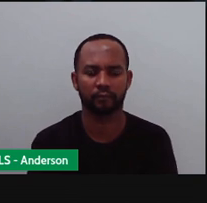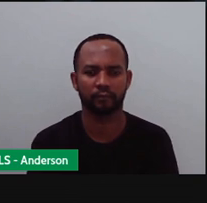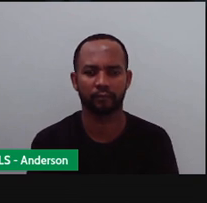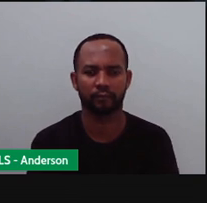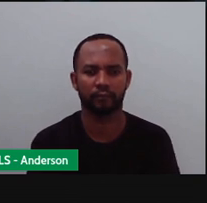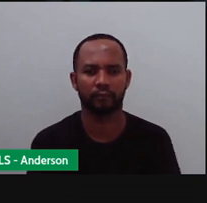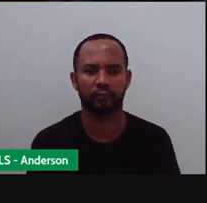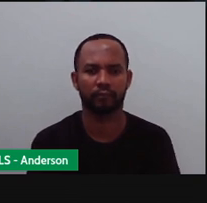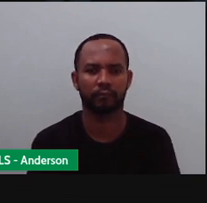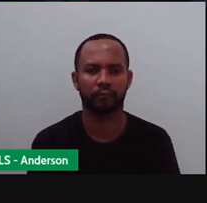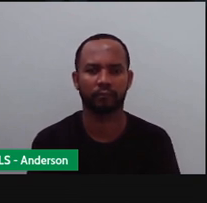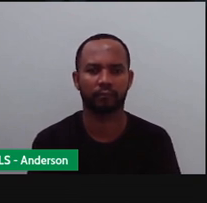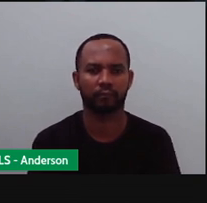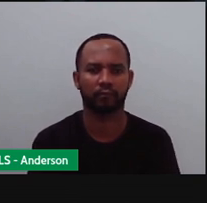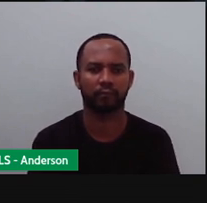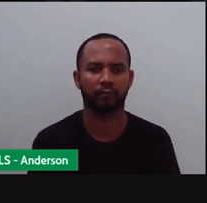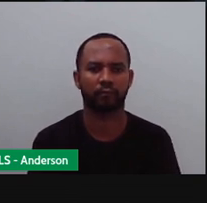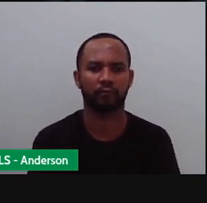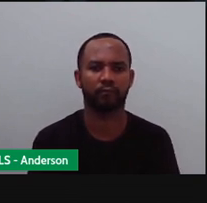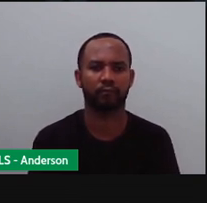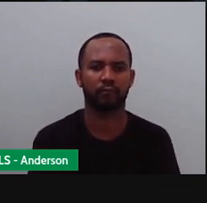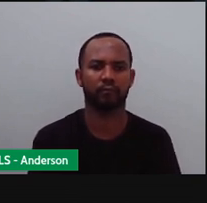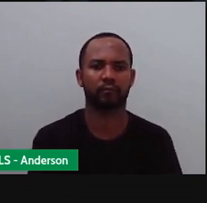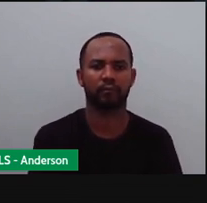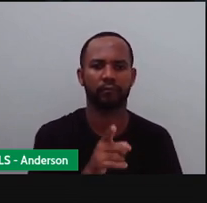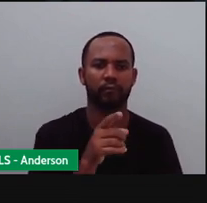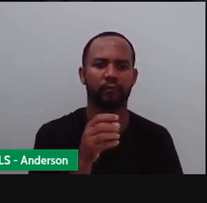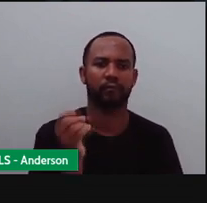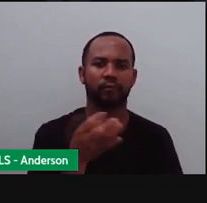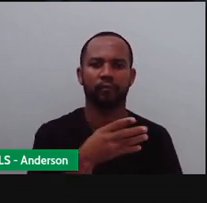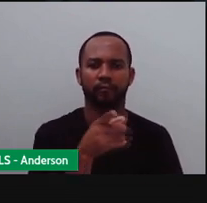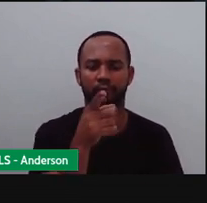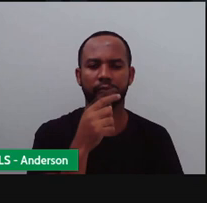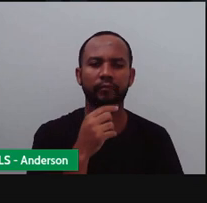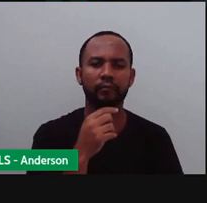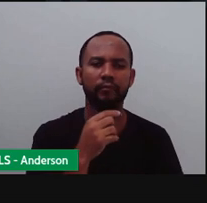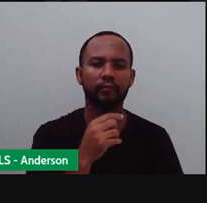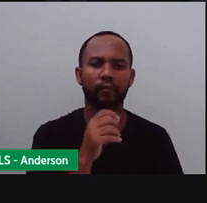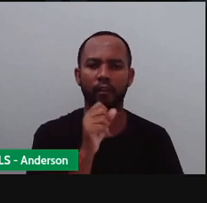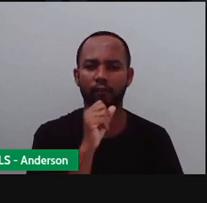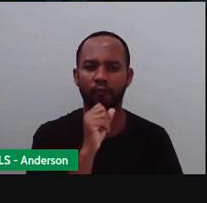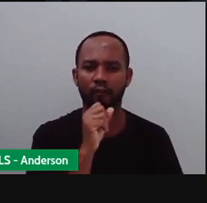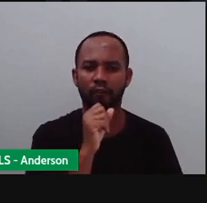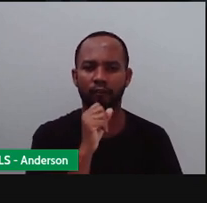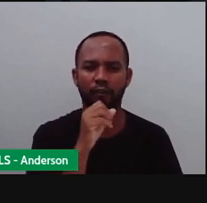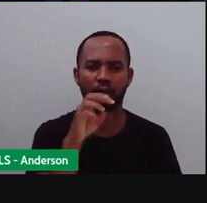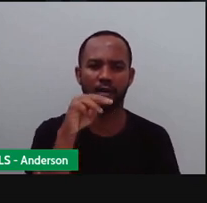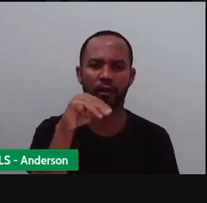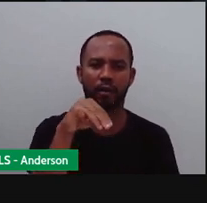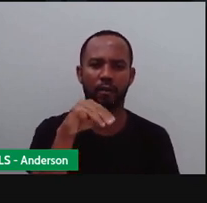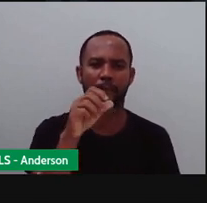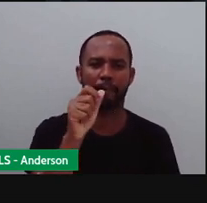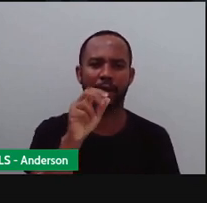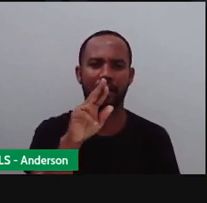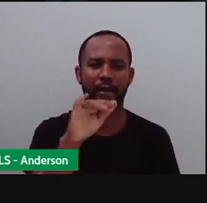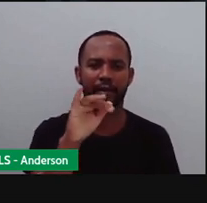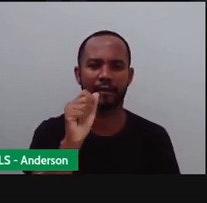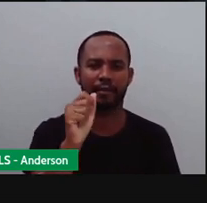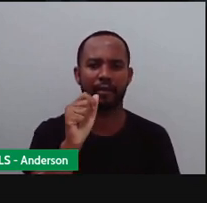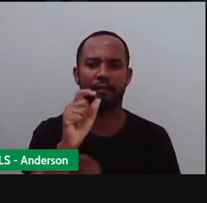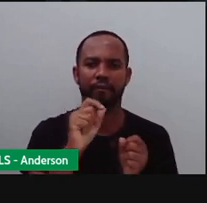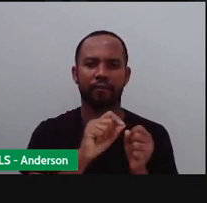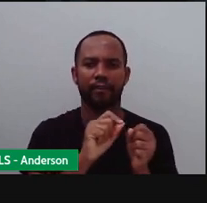Então vamos lá. Bom, olha o nosso novo problema. Vovó Maria, não sou a vovó, gente. Vovó Maria